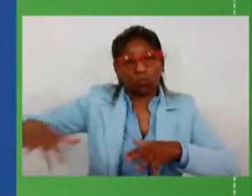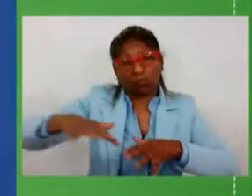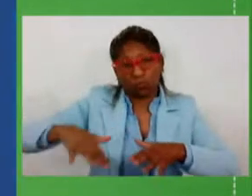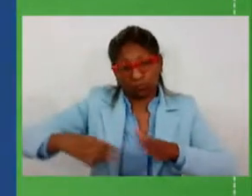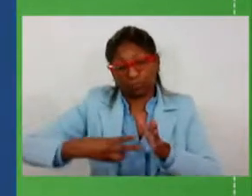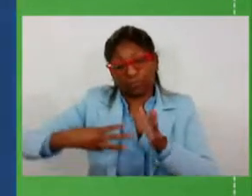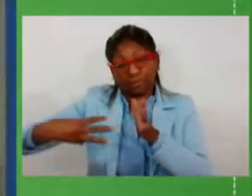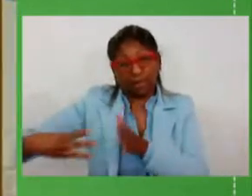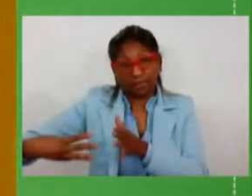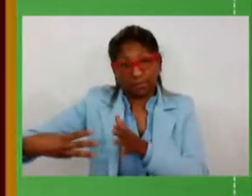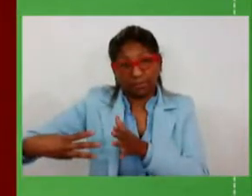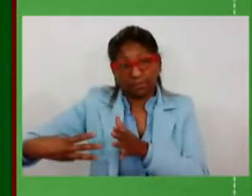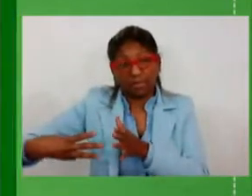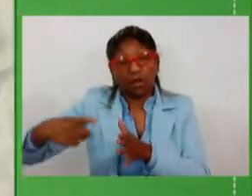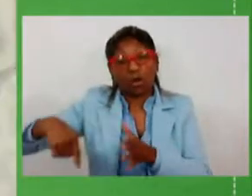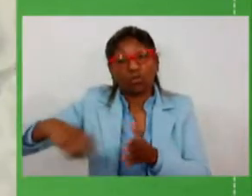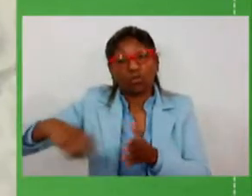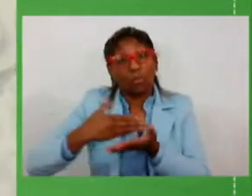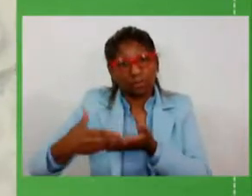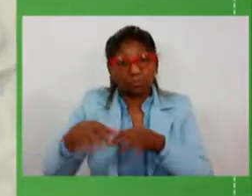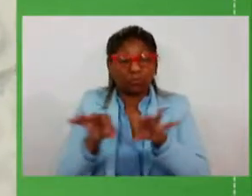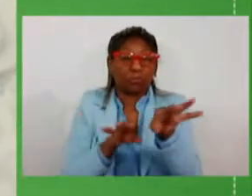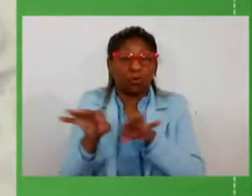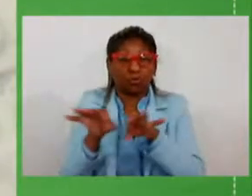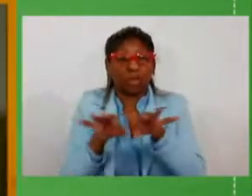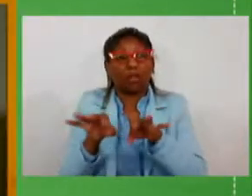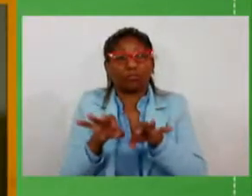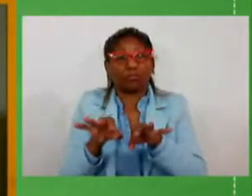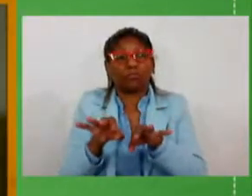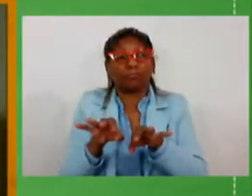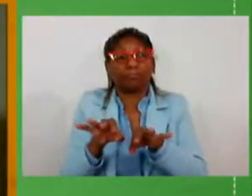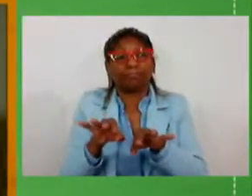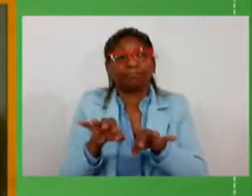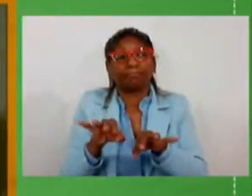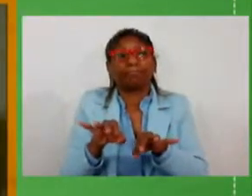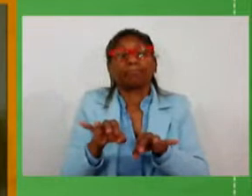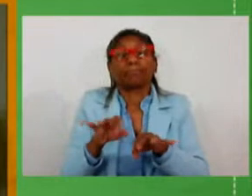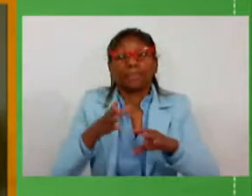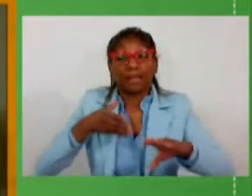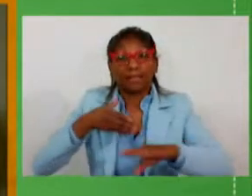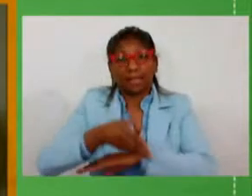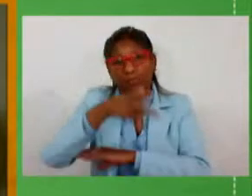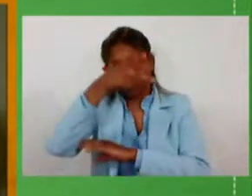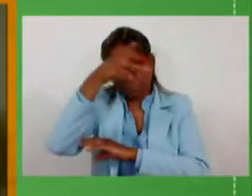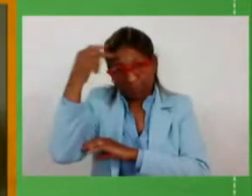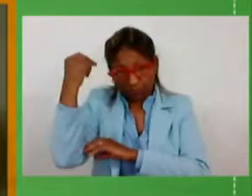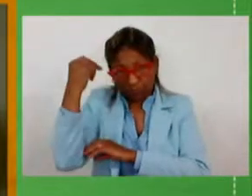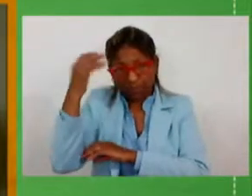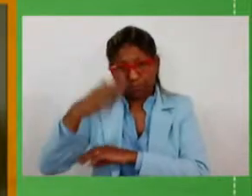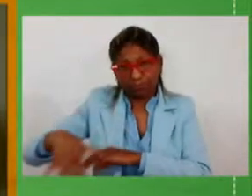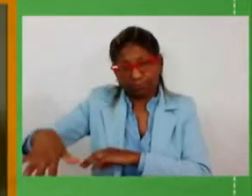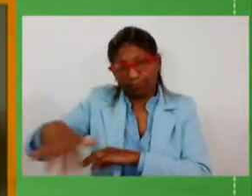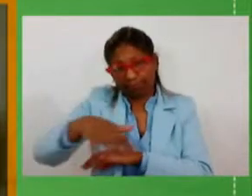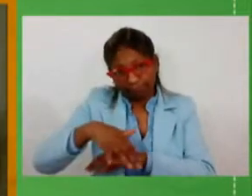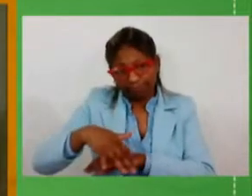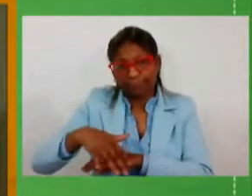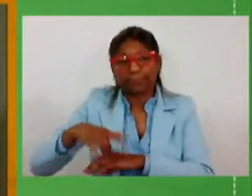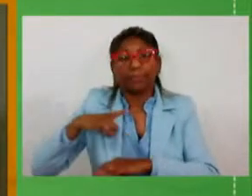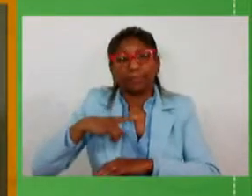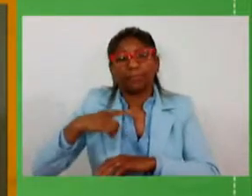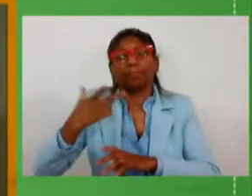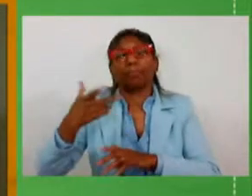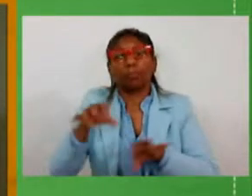nós começamos pelos projetos de pavimentação nos acessos municipais esses projetos